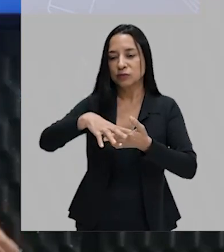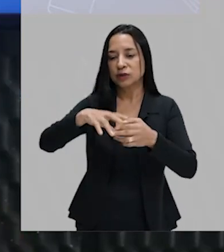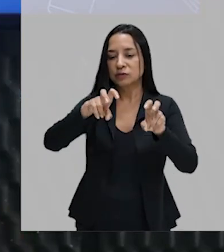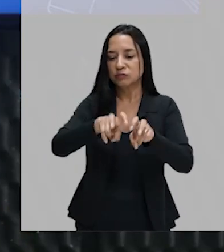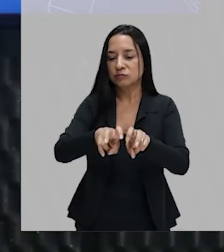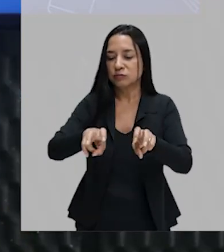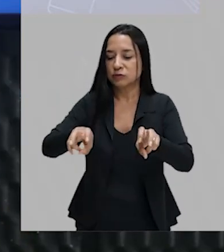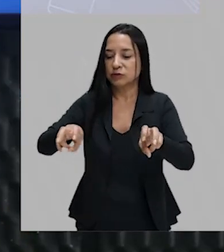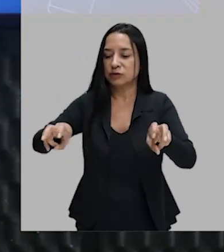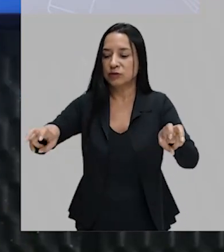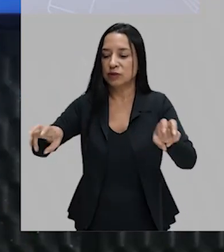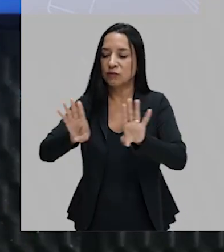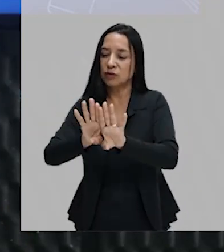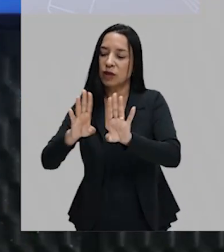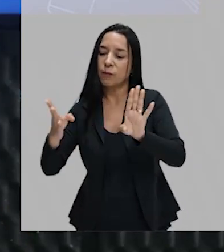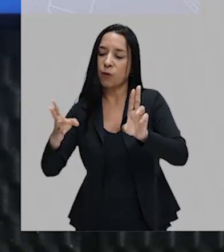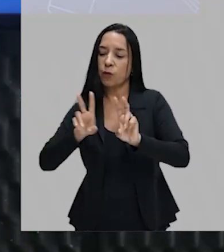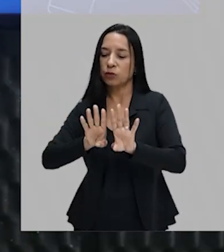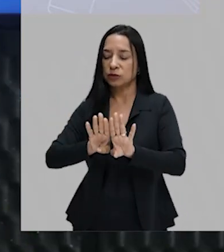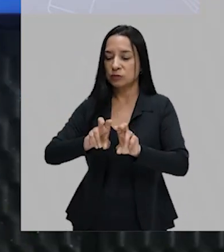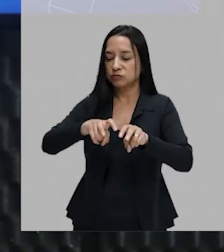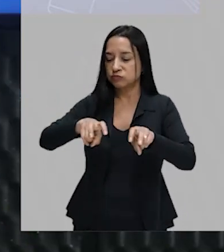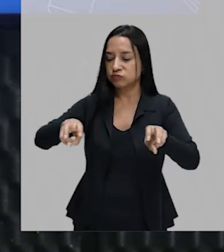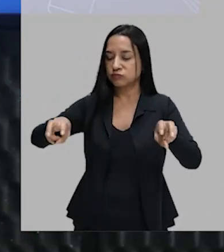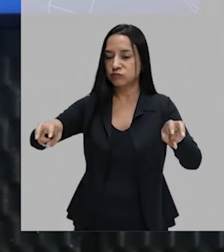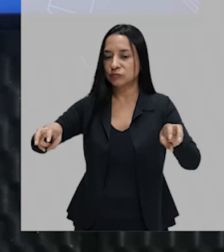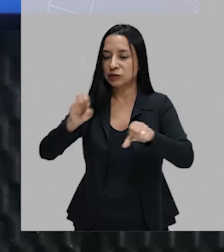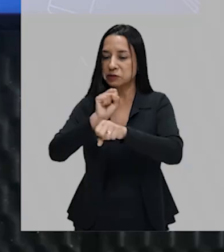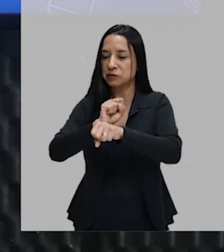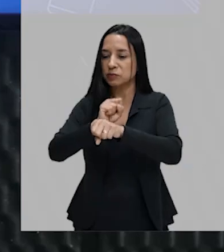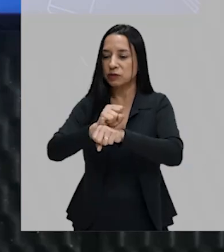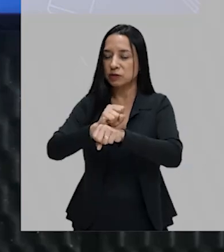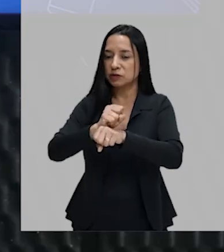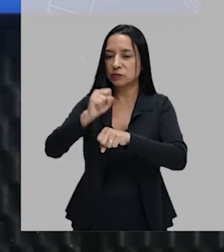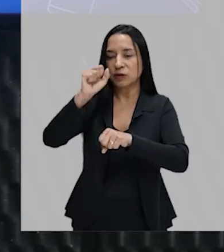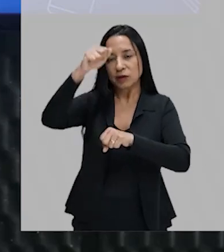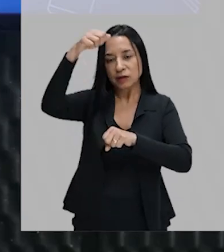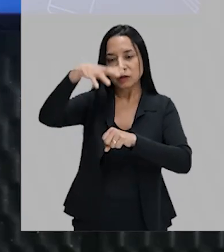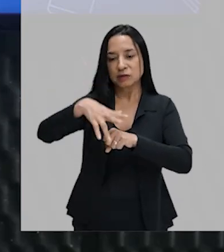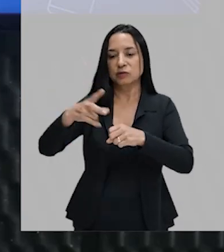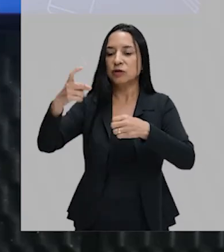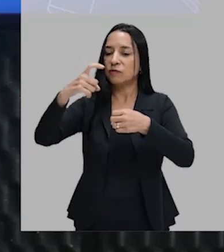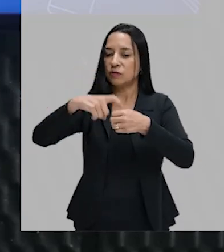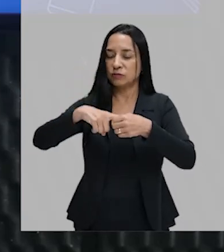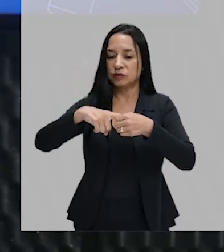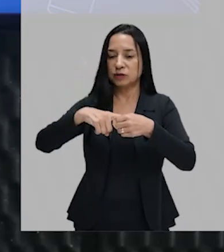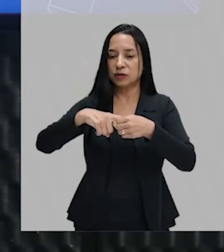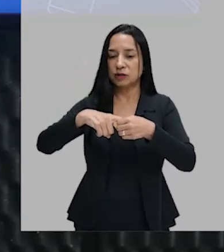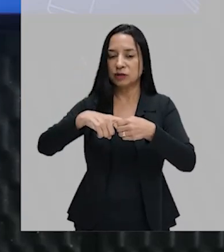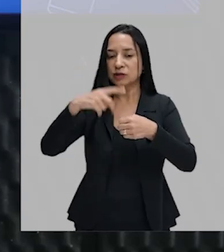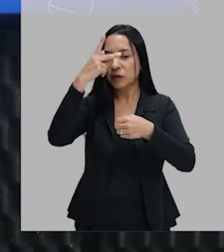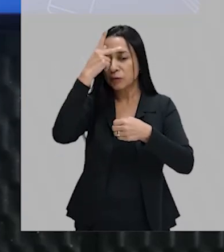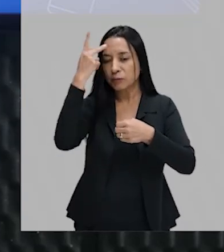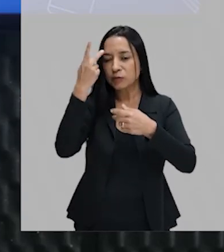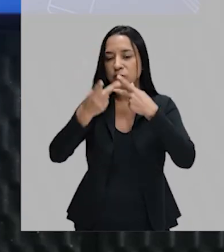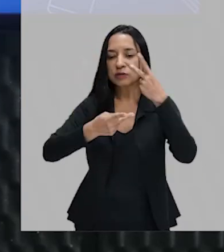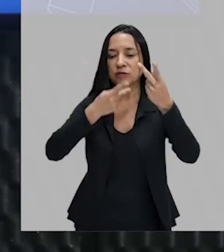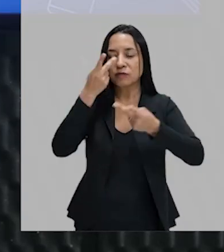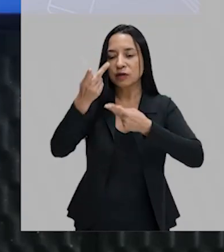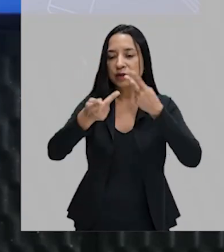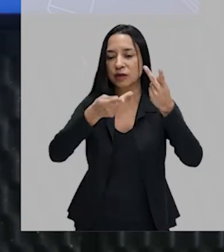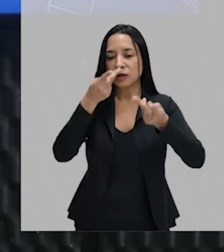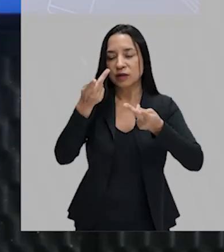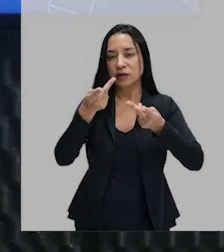porta à noite para ficar esperando a energia voltar, e se falava, se conversava, os mais velhos ficavam falando. Eu lembro de ter